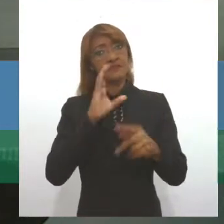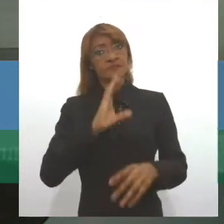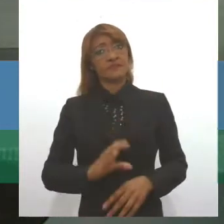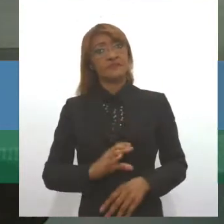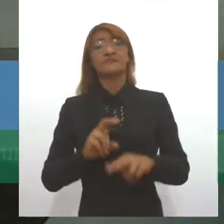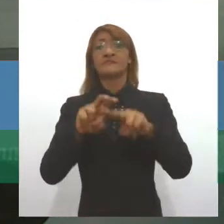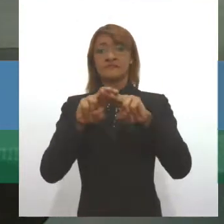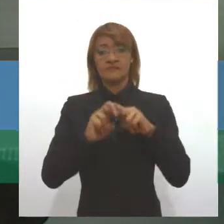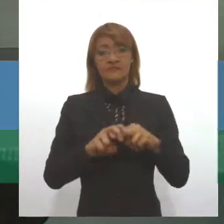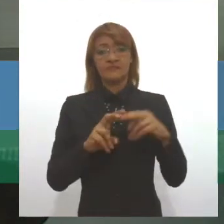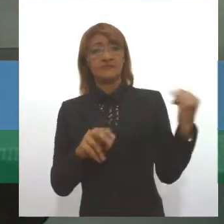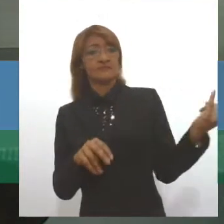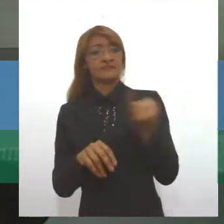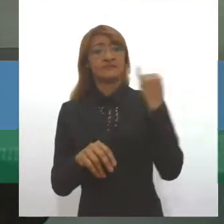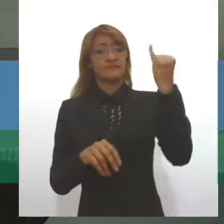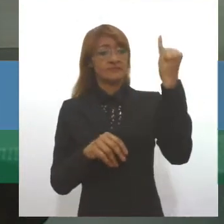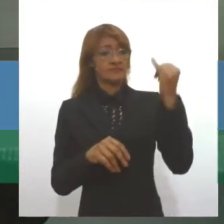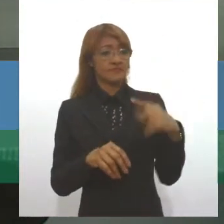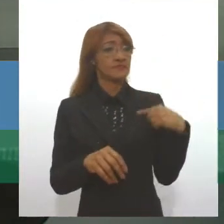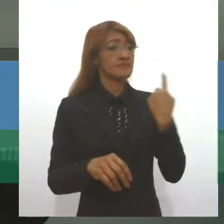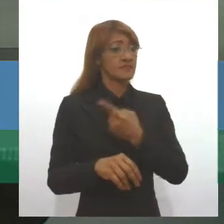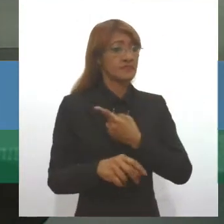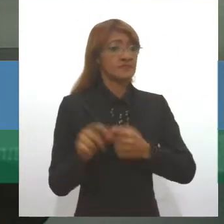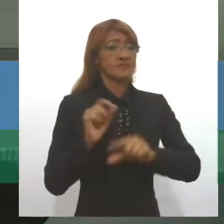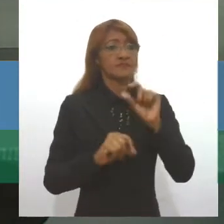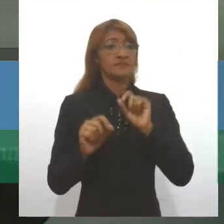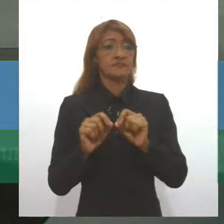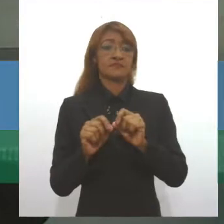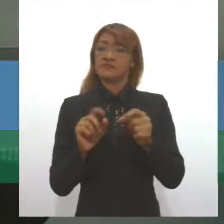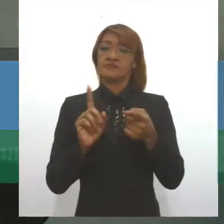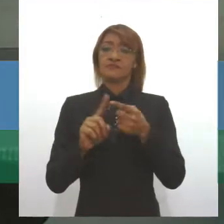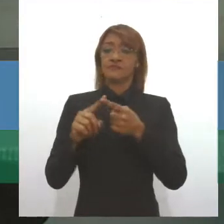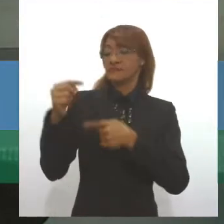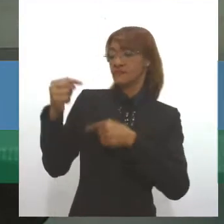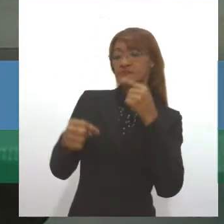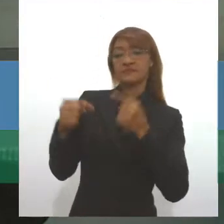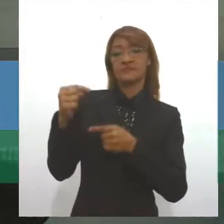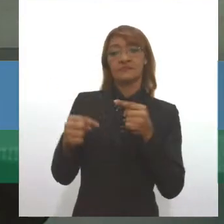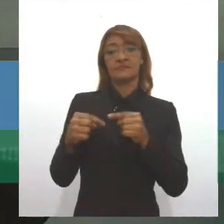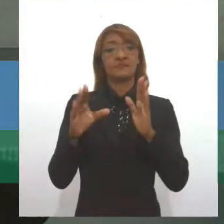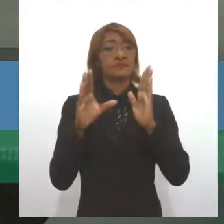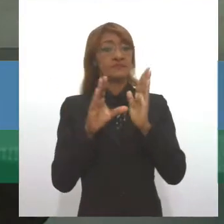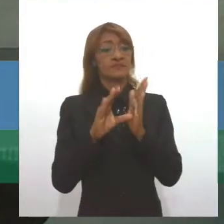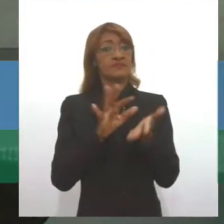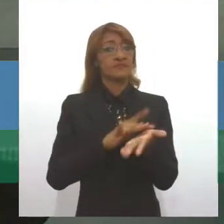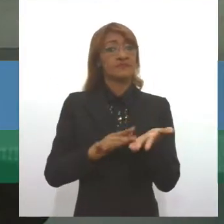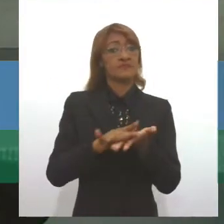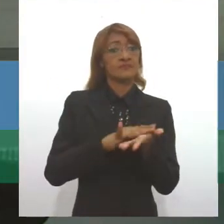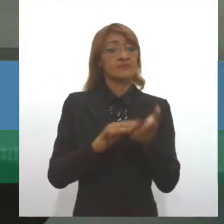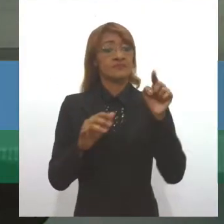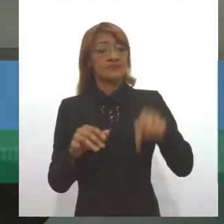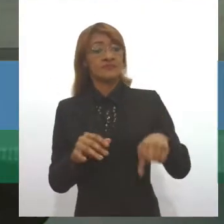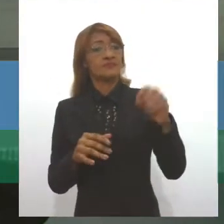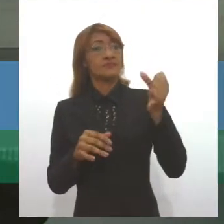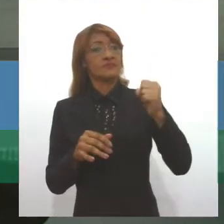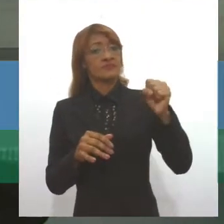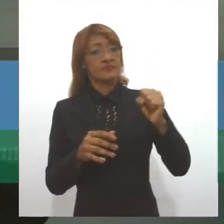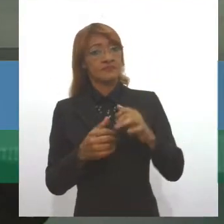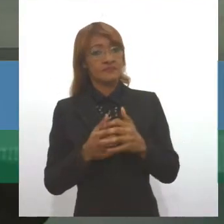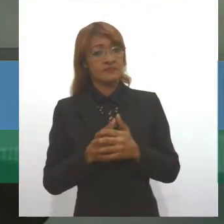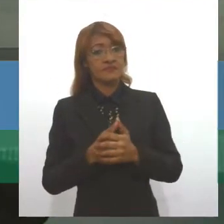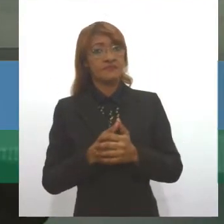é uma iniciativa importante. A nossa iniciativa foi fruto também de diálogo com a comunidade cigana de Sergipe e ela irá se